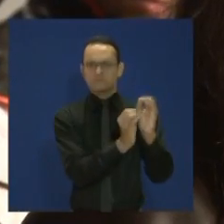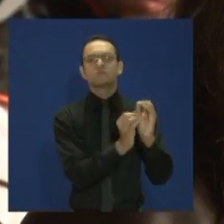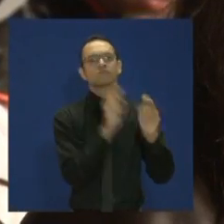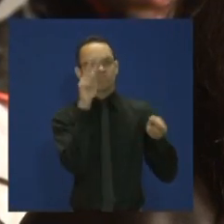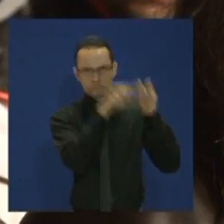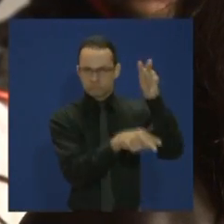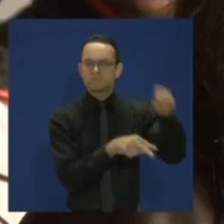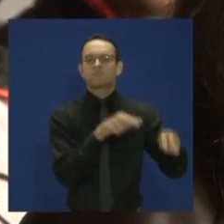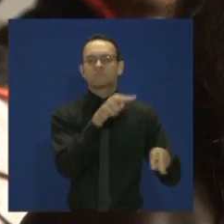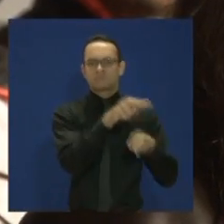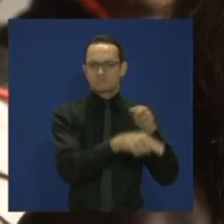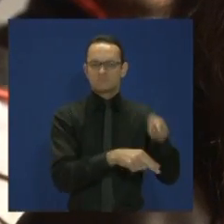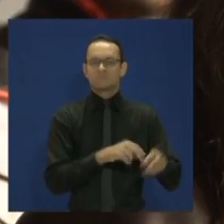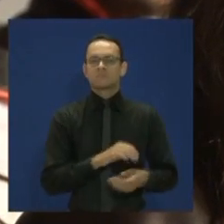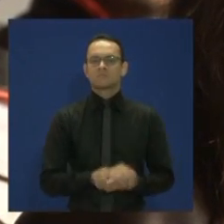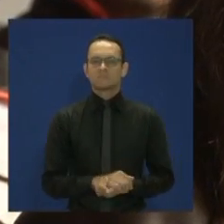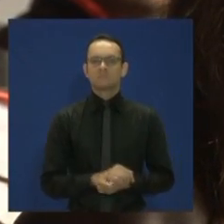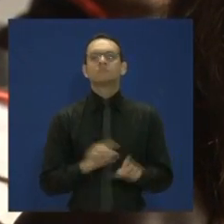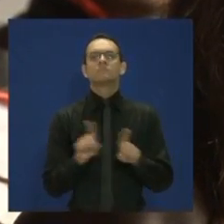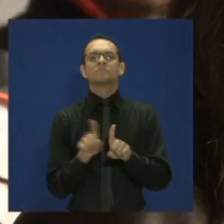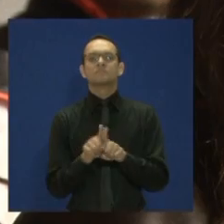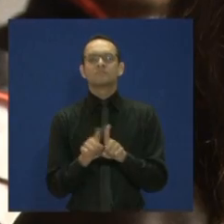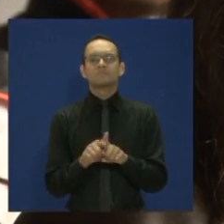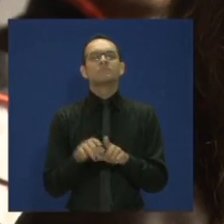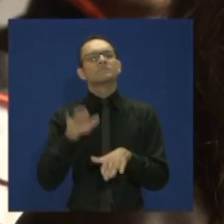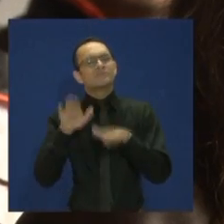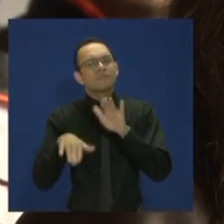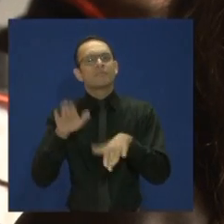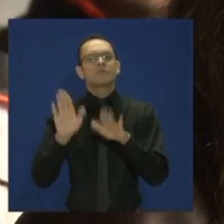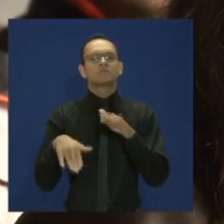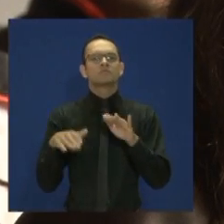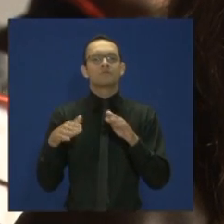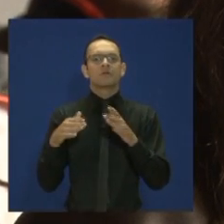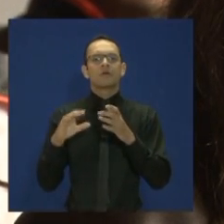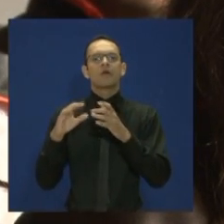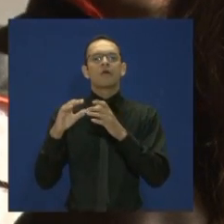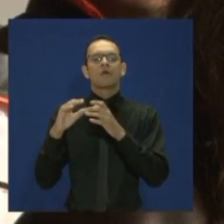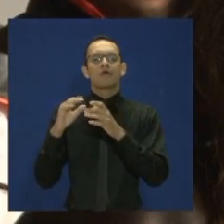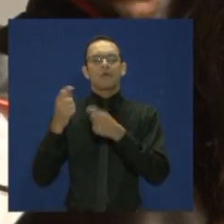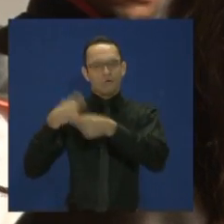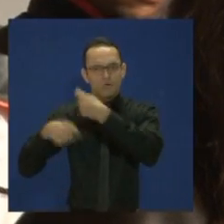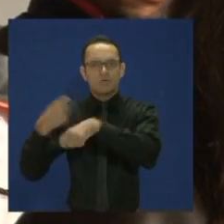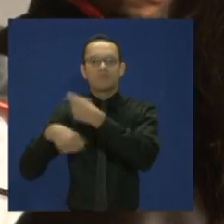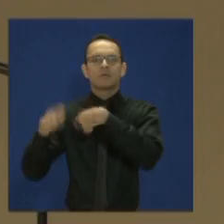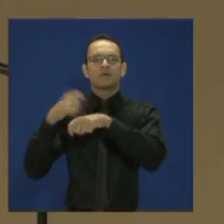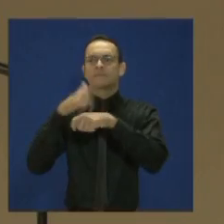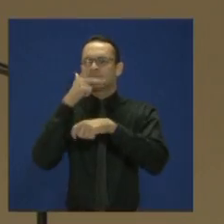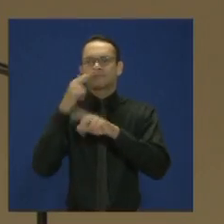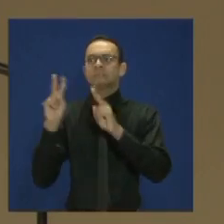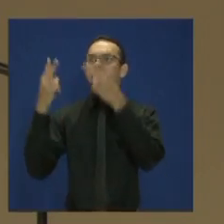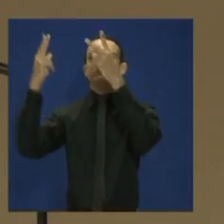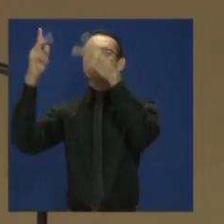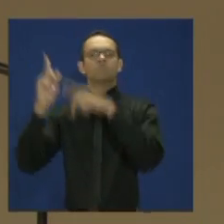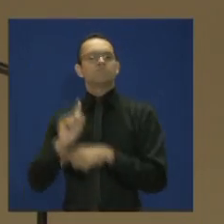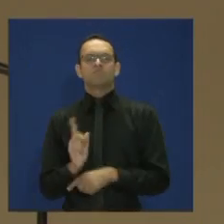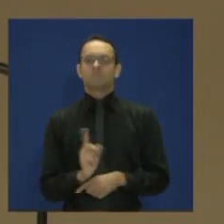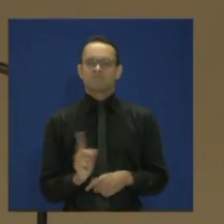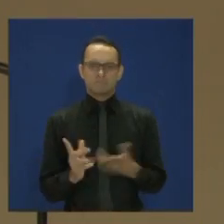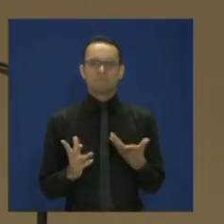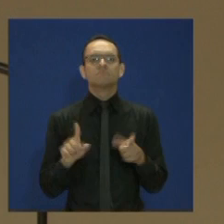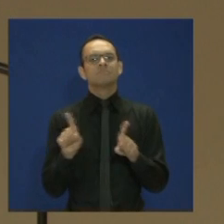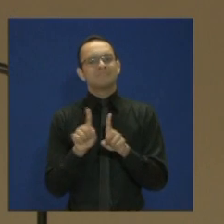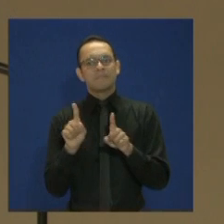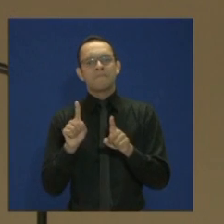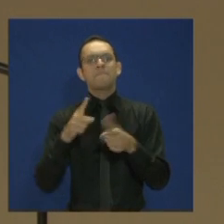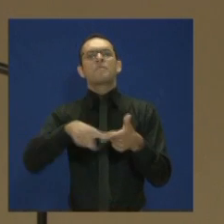a desaceleração da economia e a consequente queda na arrecadação federal, tem afetado diretamente e